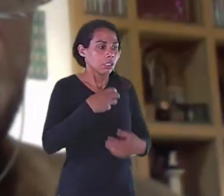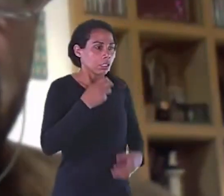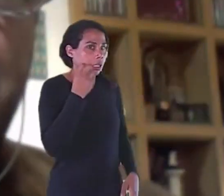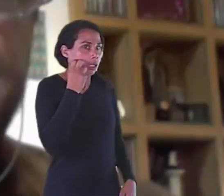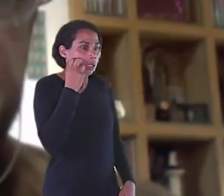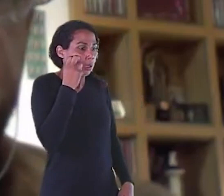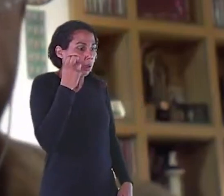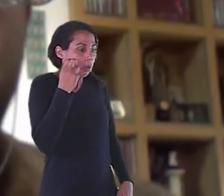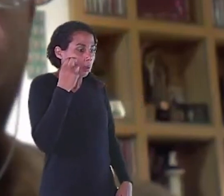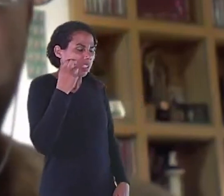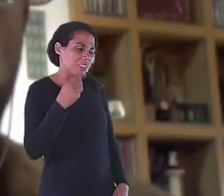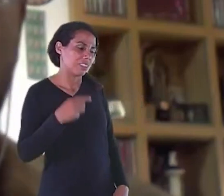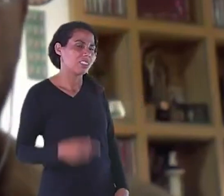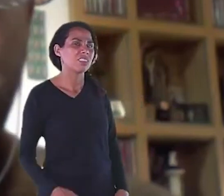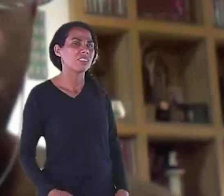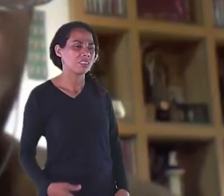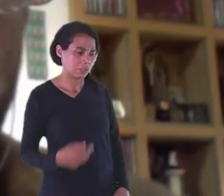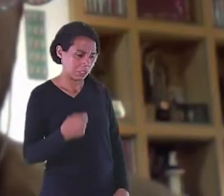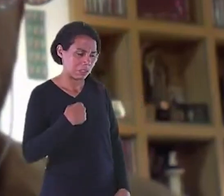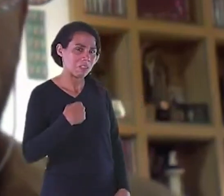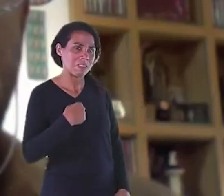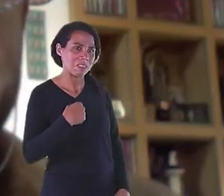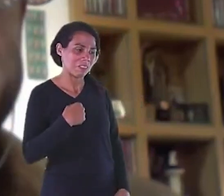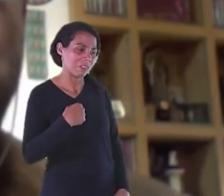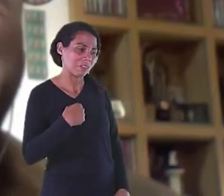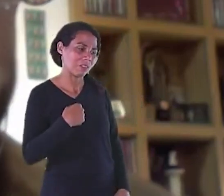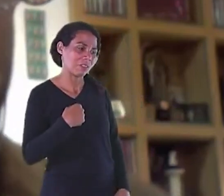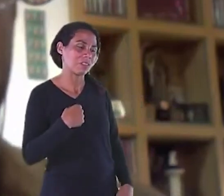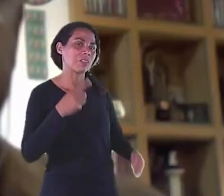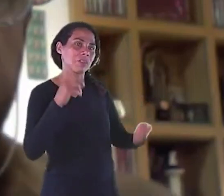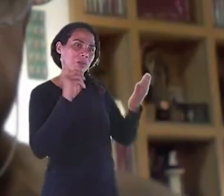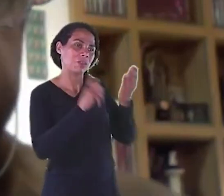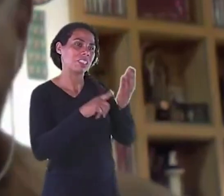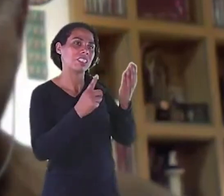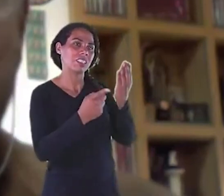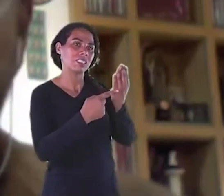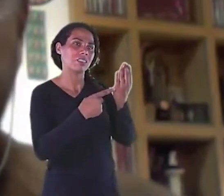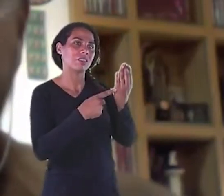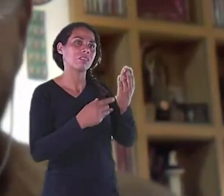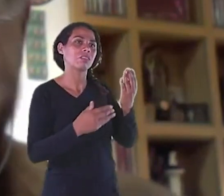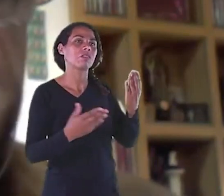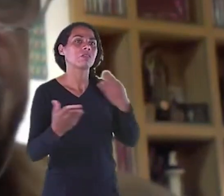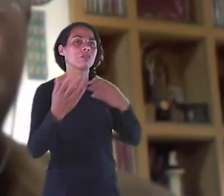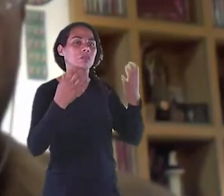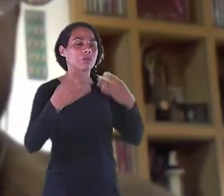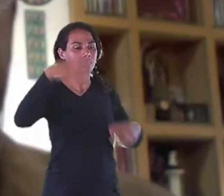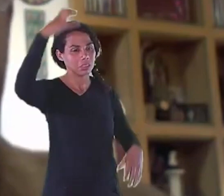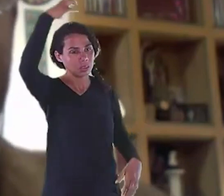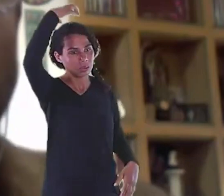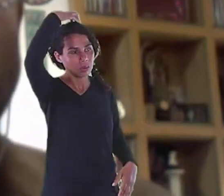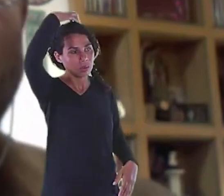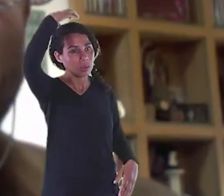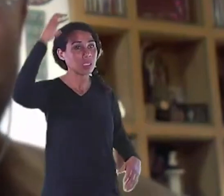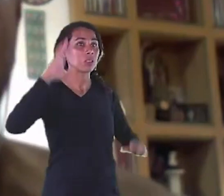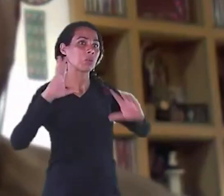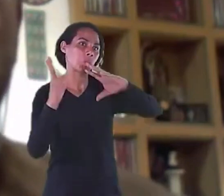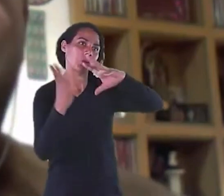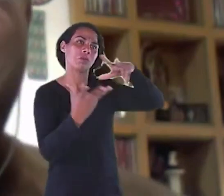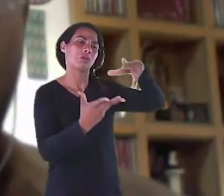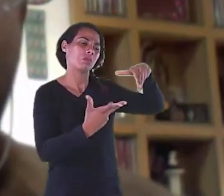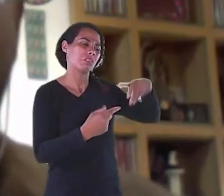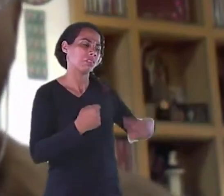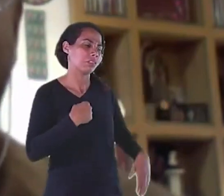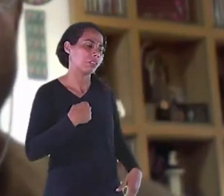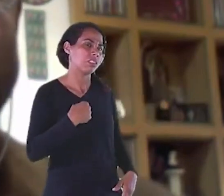sabia Com certeza Que eu fui o primeiro reitor Design do Brasil Mas do mundo Isso exagerou Ele